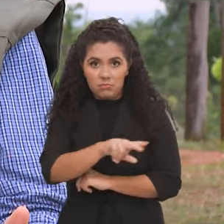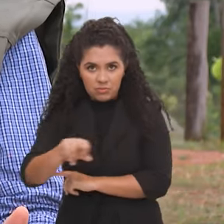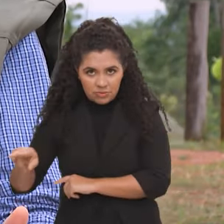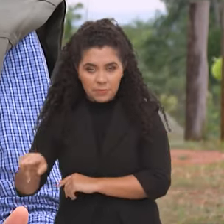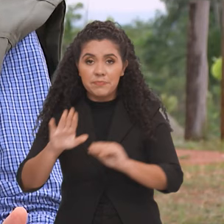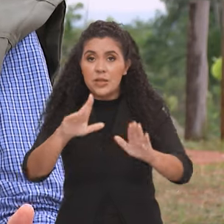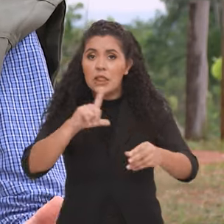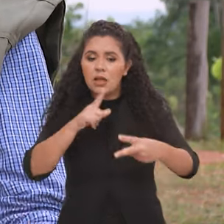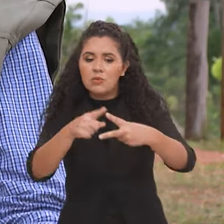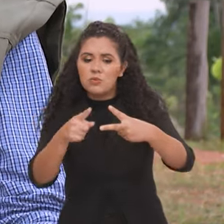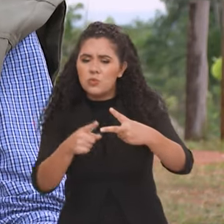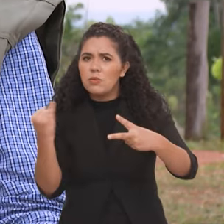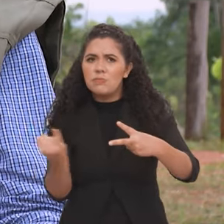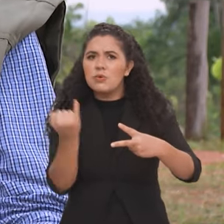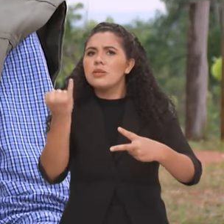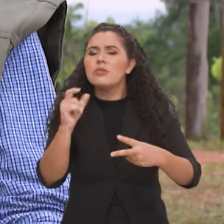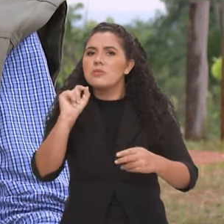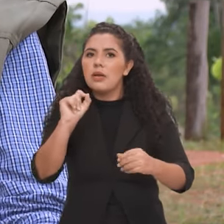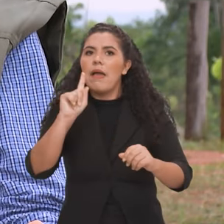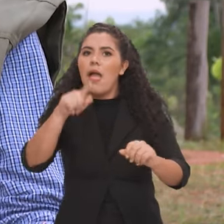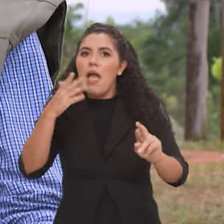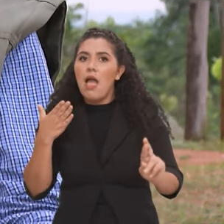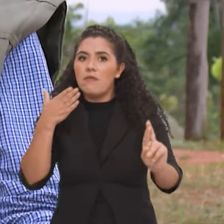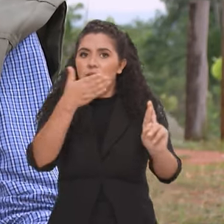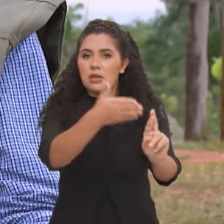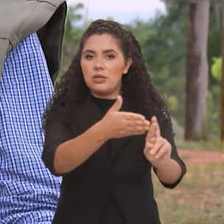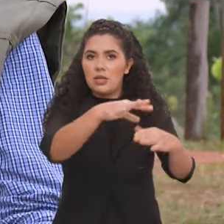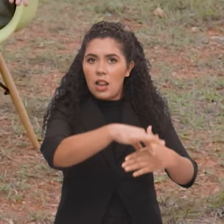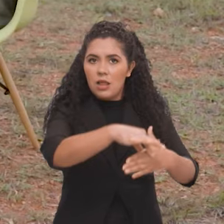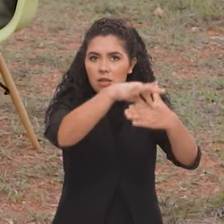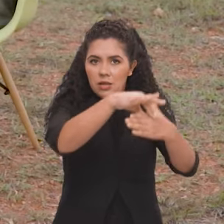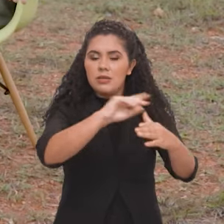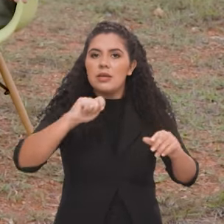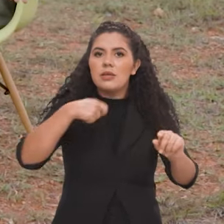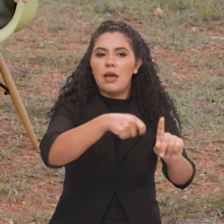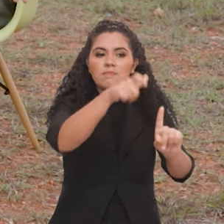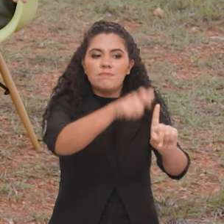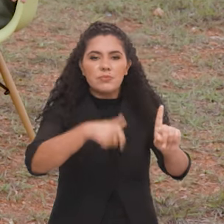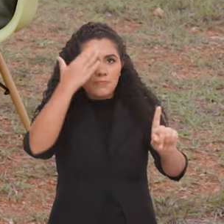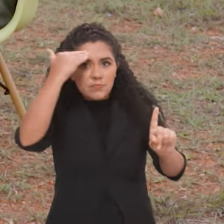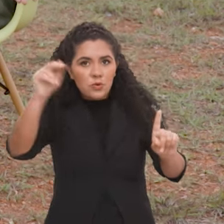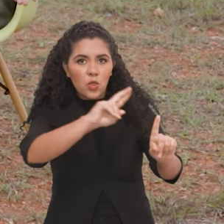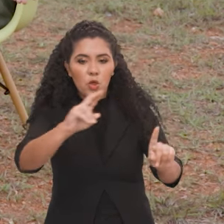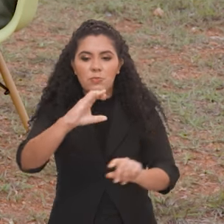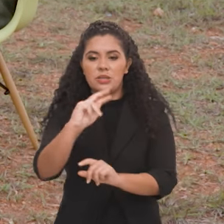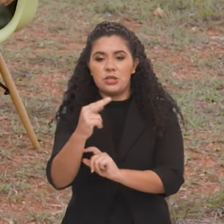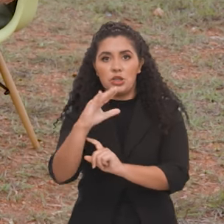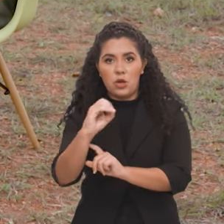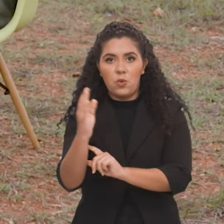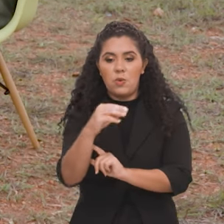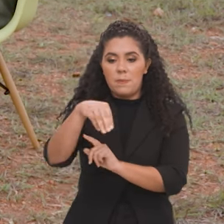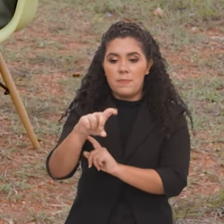aspectos aí importantes. O primeiro que faz referência a uma liderança ambientalista, ou socioambientalista, Chico Mendes,